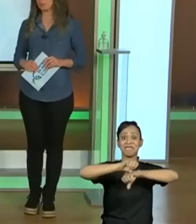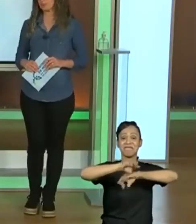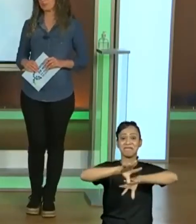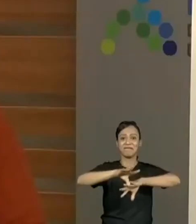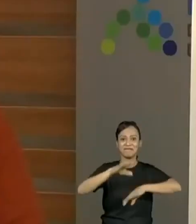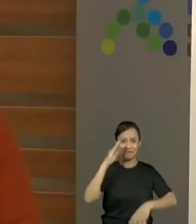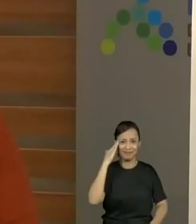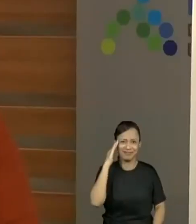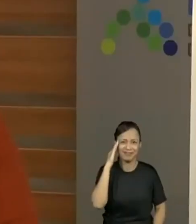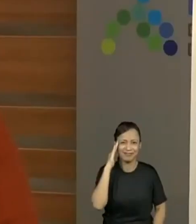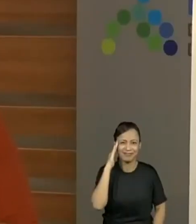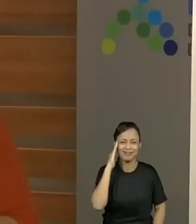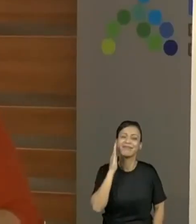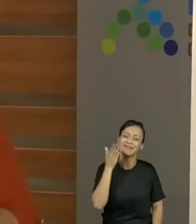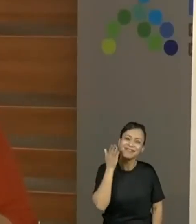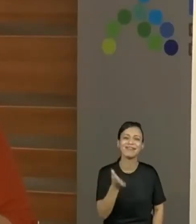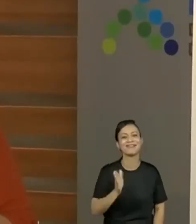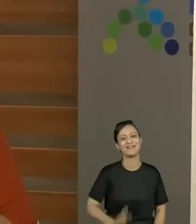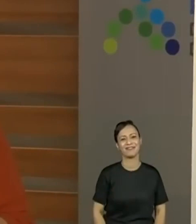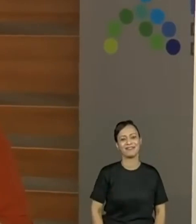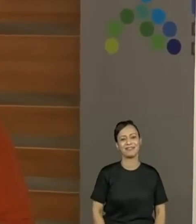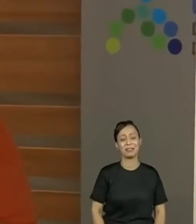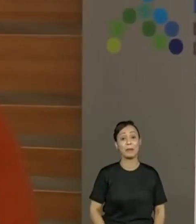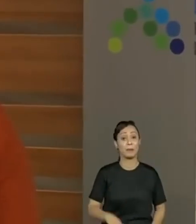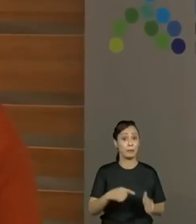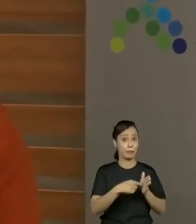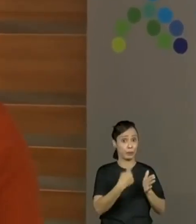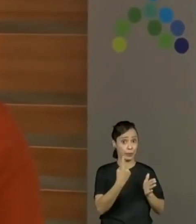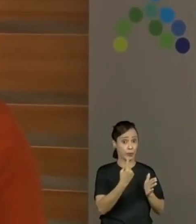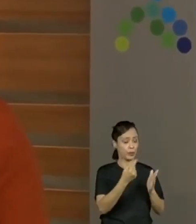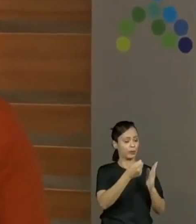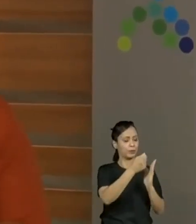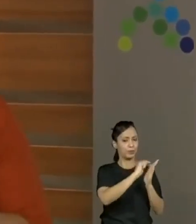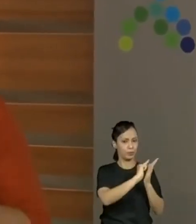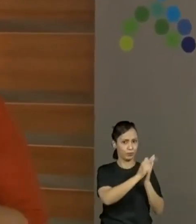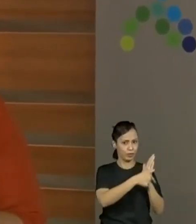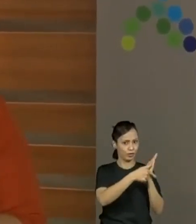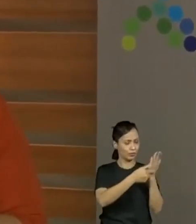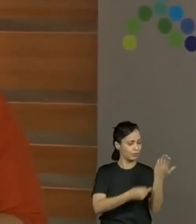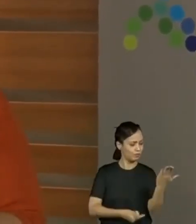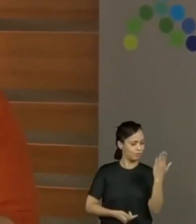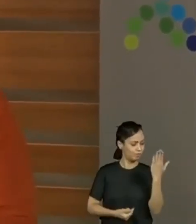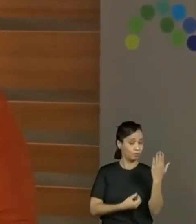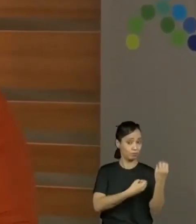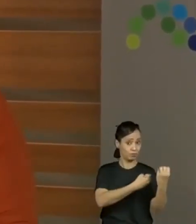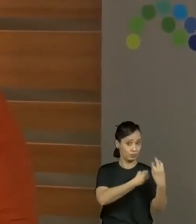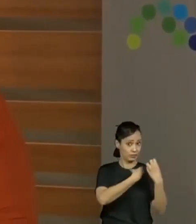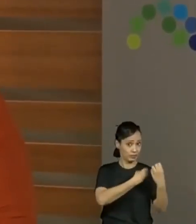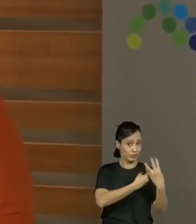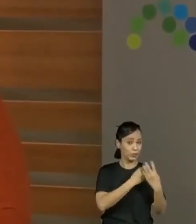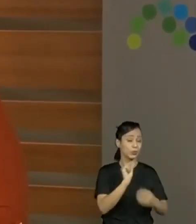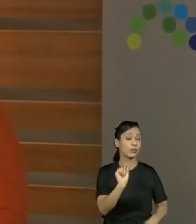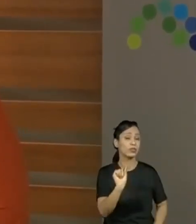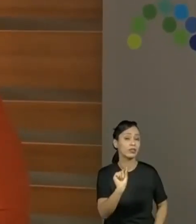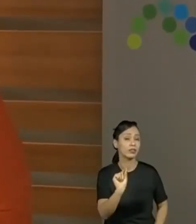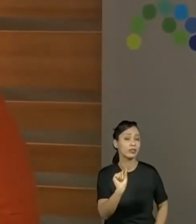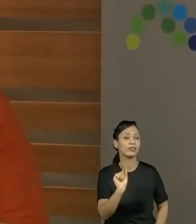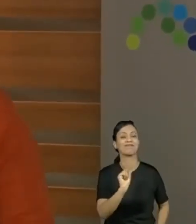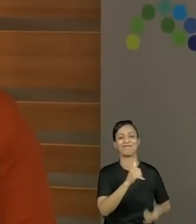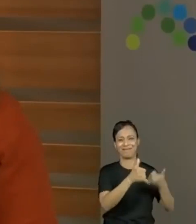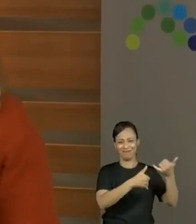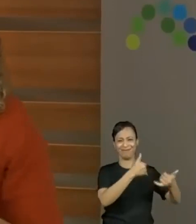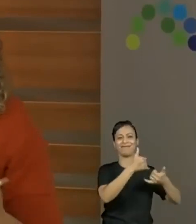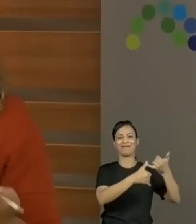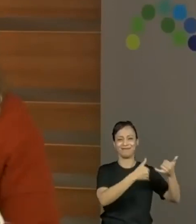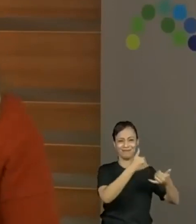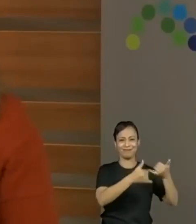Estão acompanhando, turminha? O primeiro, a gente vai, não é? Ensinar a brincar. Regras de brincadeira.